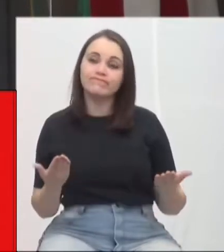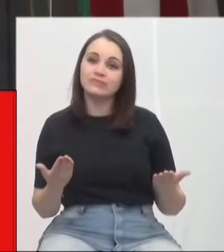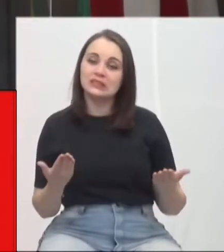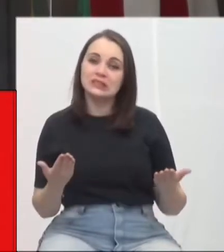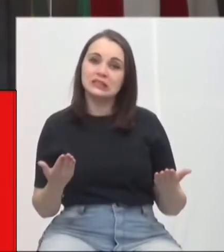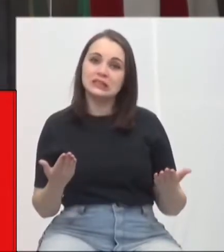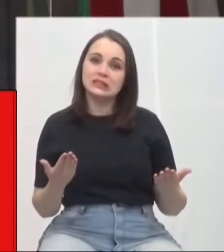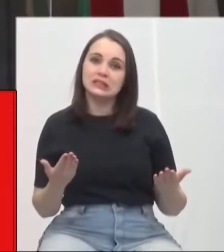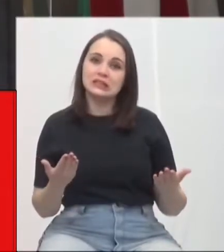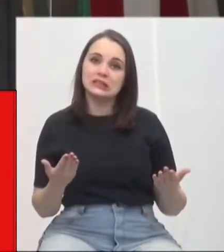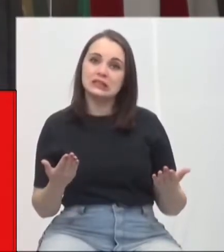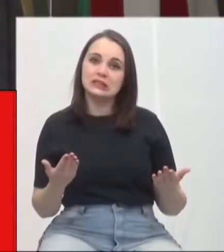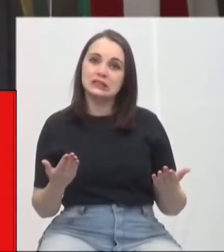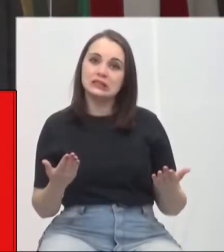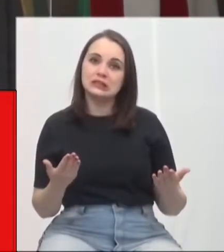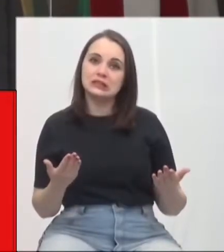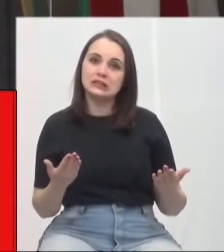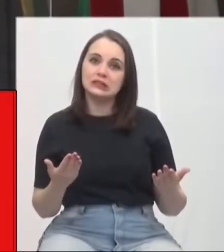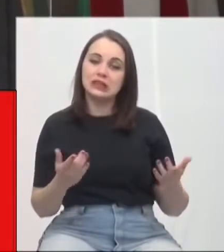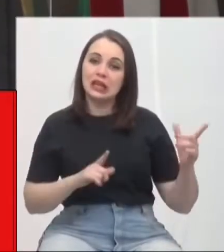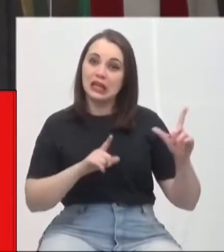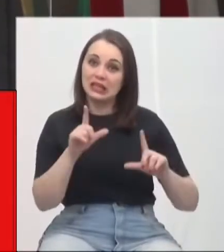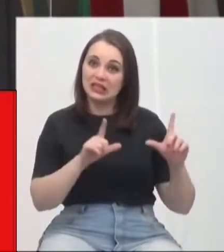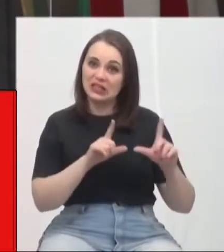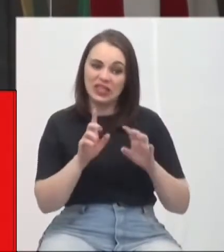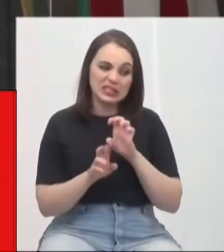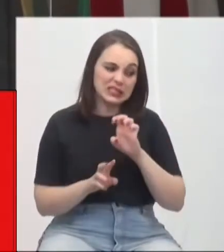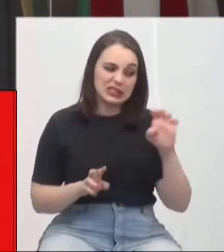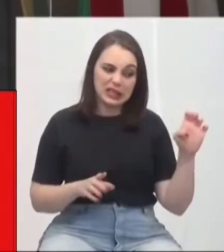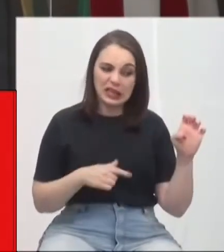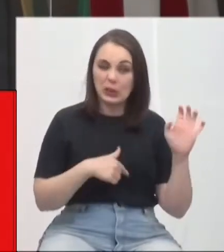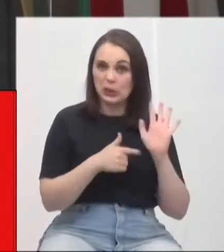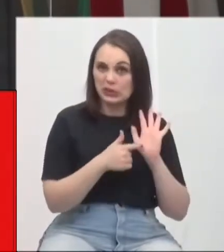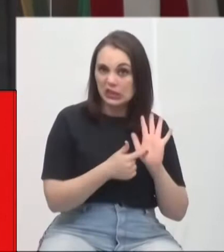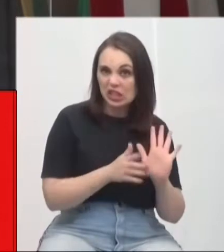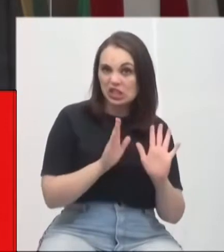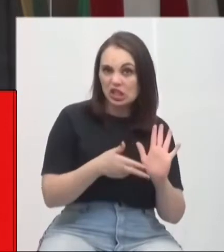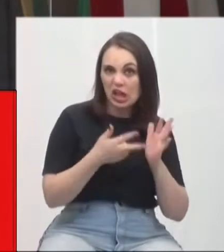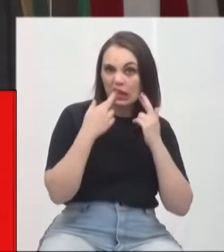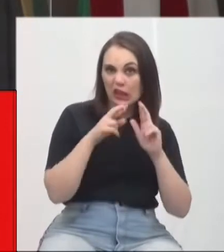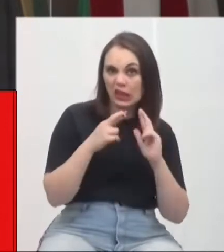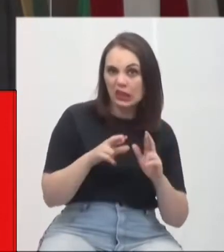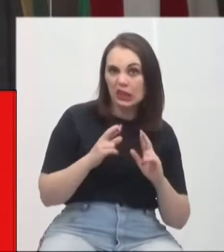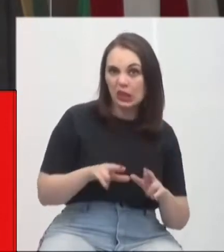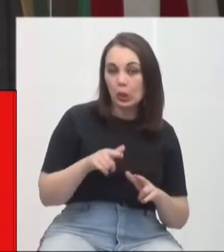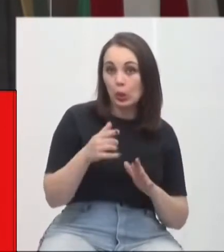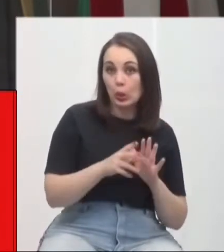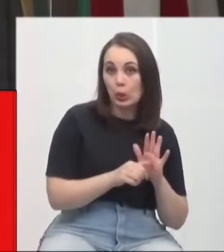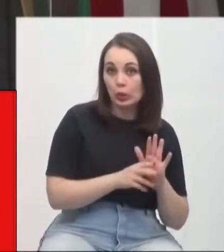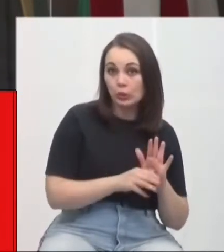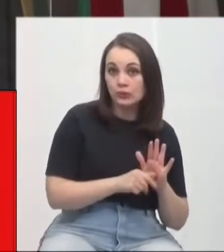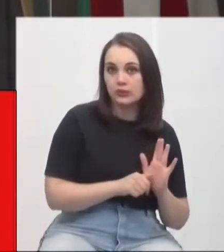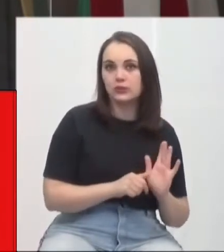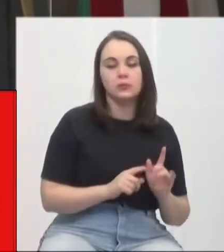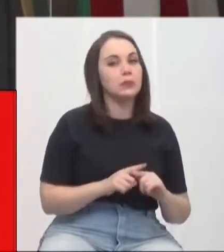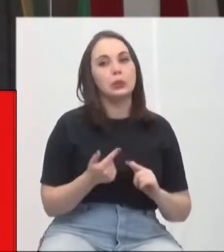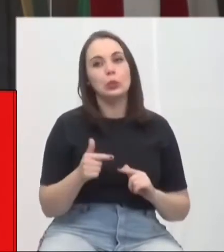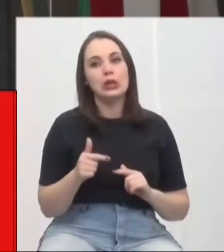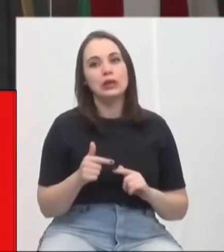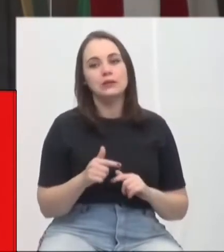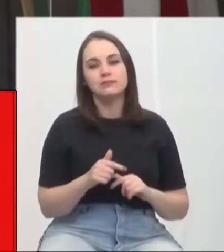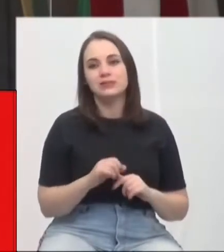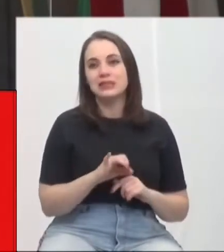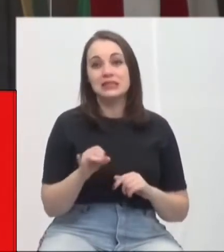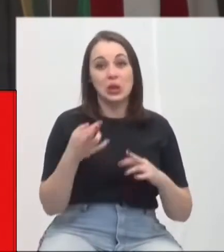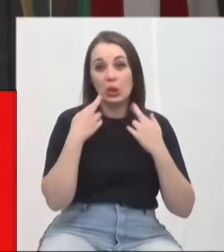que é uma mídia de esquerda que tem por aí, já tinha denunciado qualquer tipo de corrupção, seu presidente. E se não